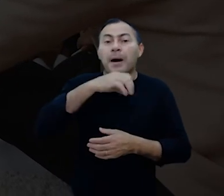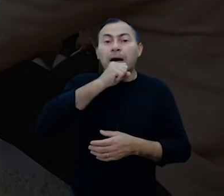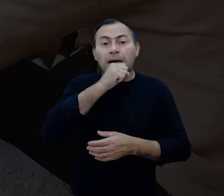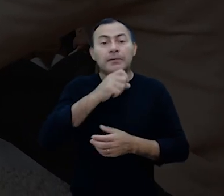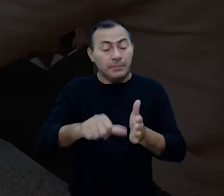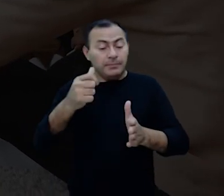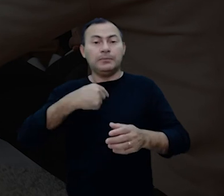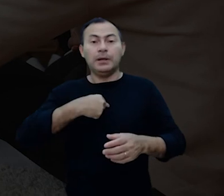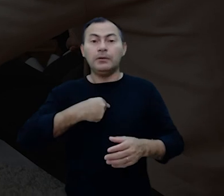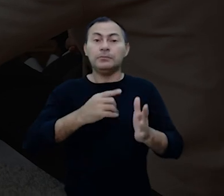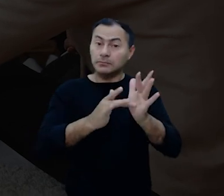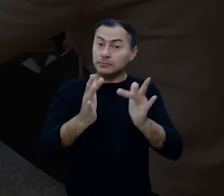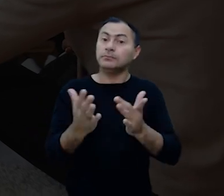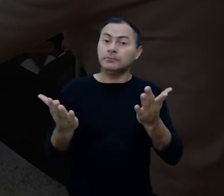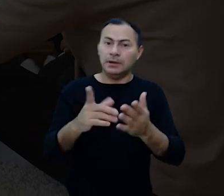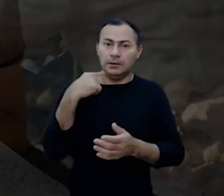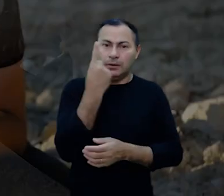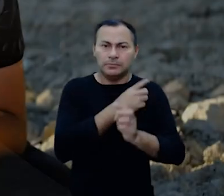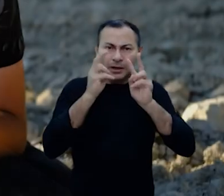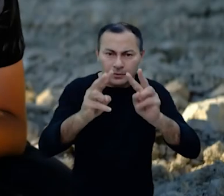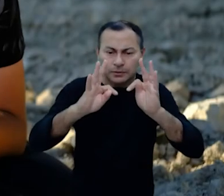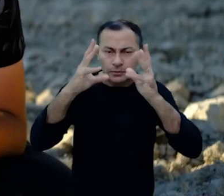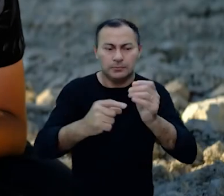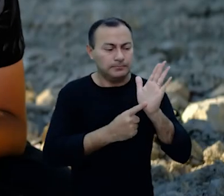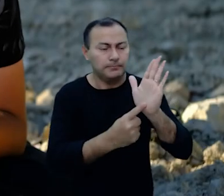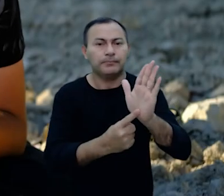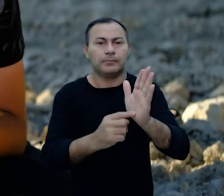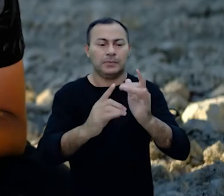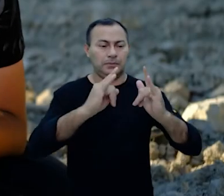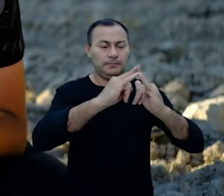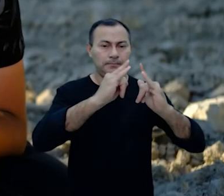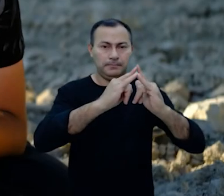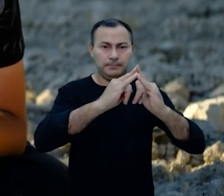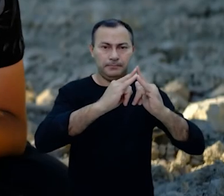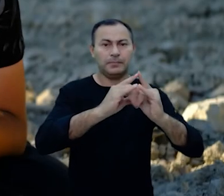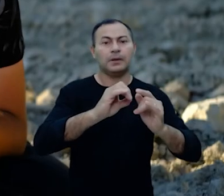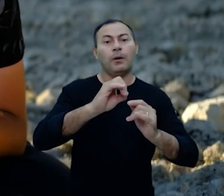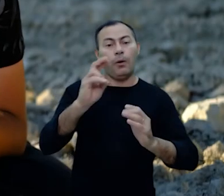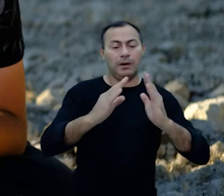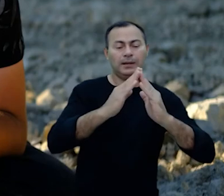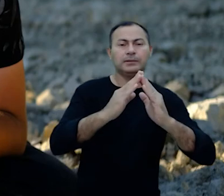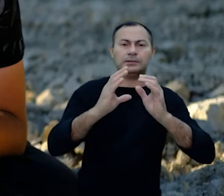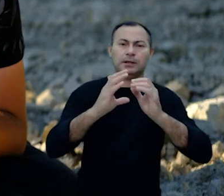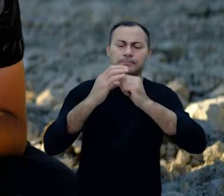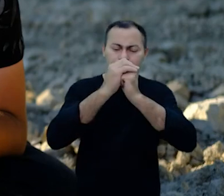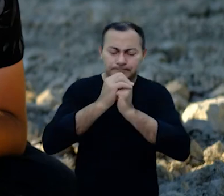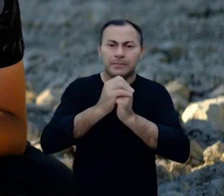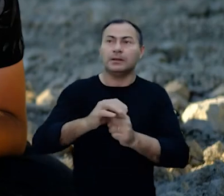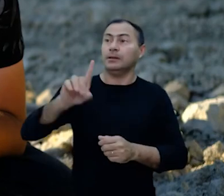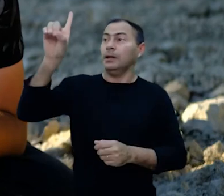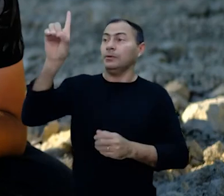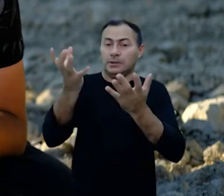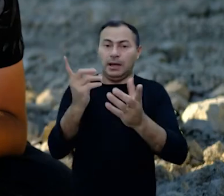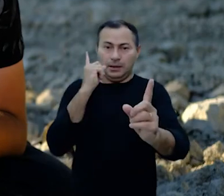vem ao pai a não ser por mim nós vimos tudo isso retratado no tabernáculo ou a tenda da adoração